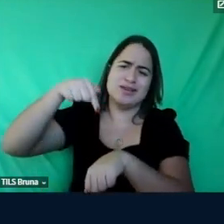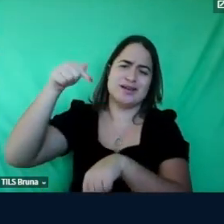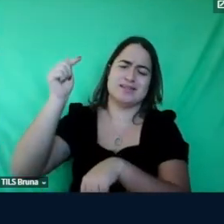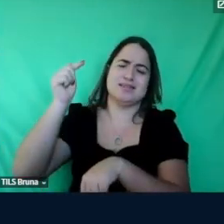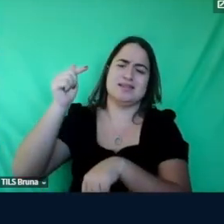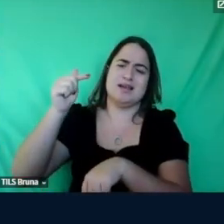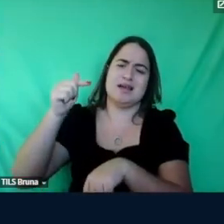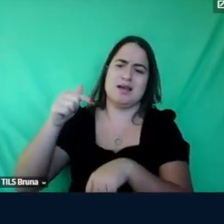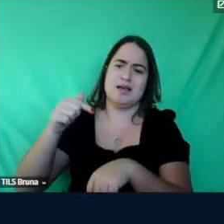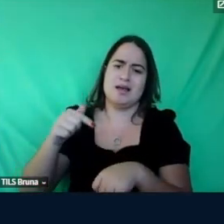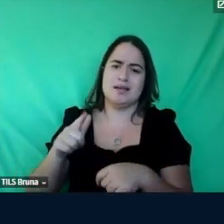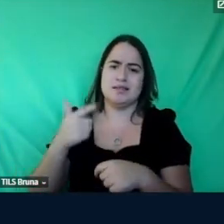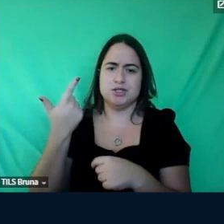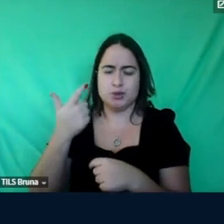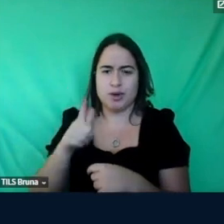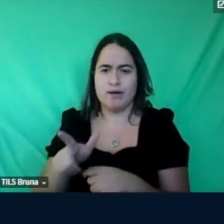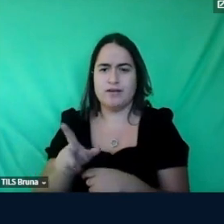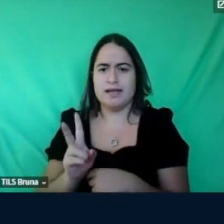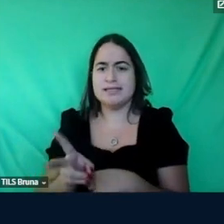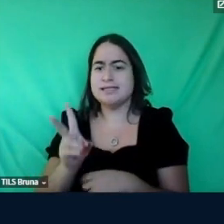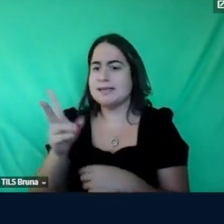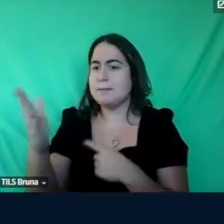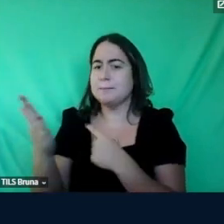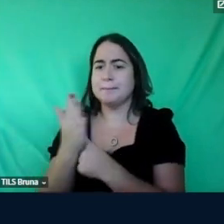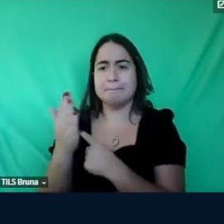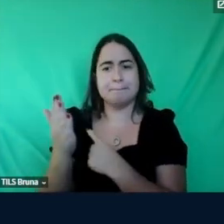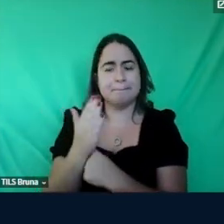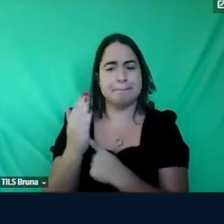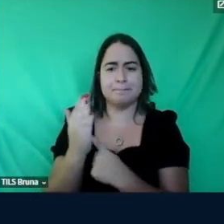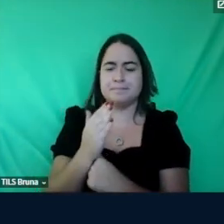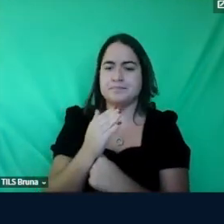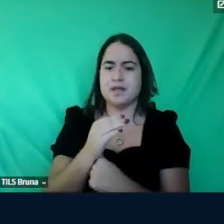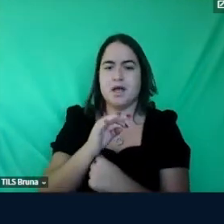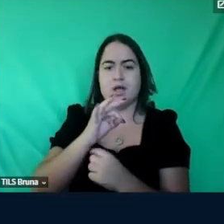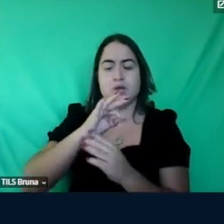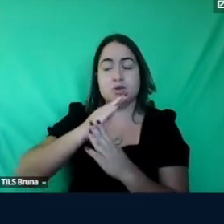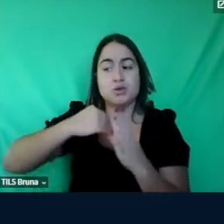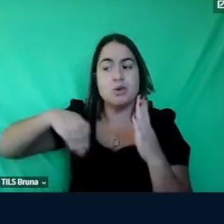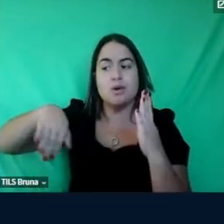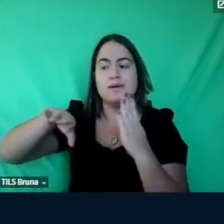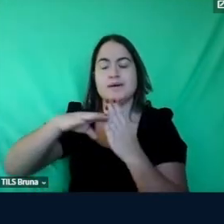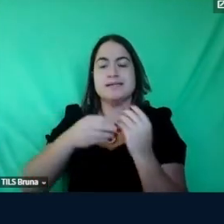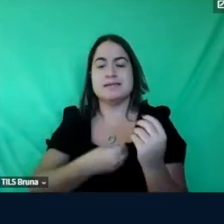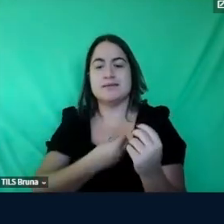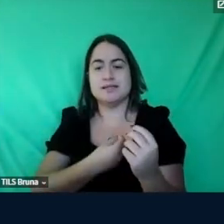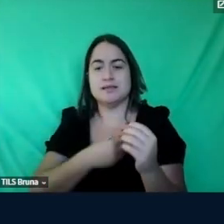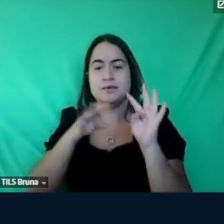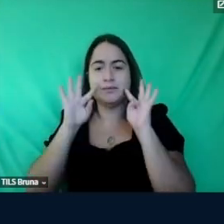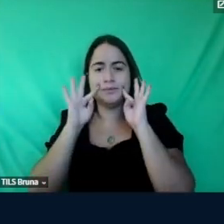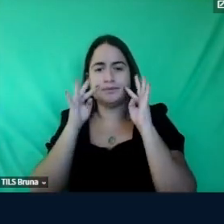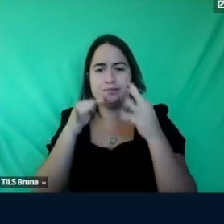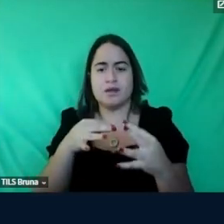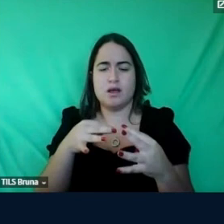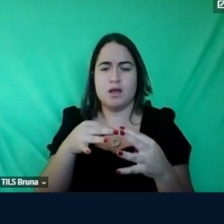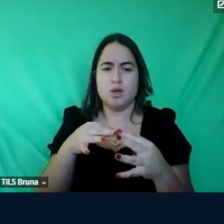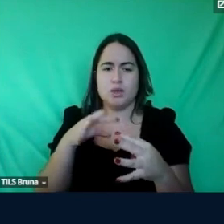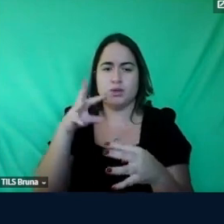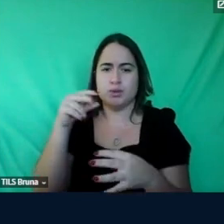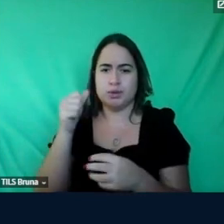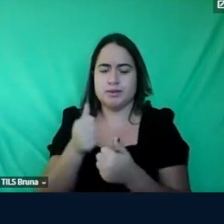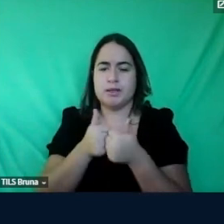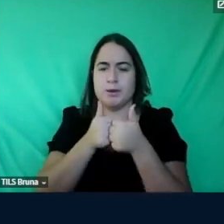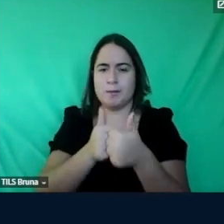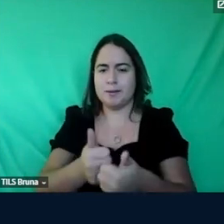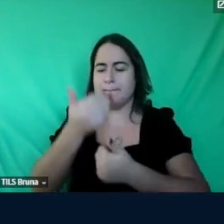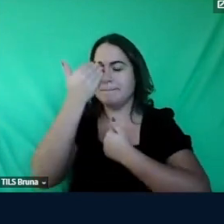outra vez né sempre colaborando muito e a todos os presentes todos os que nos prestigiaram até agora muito